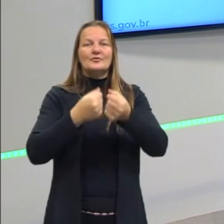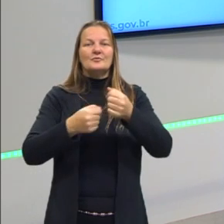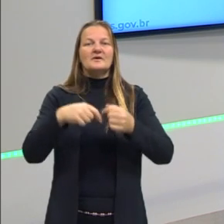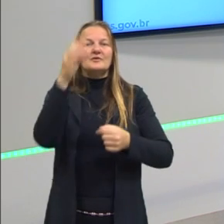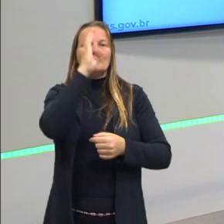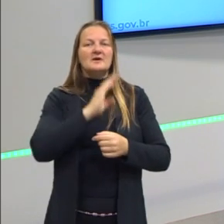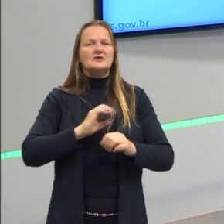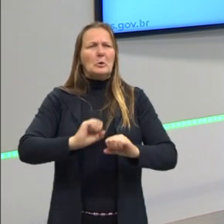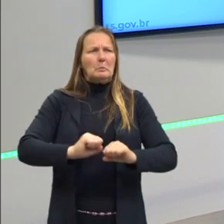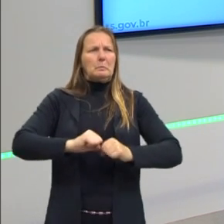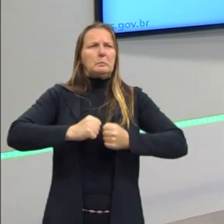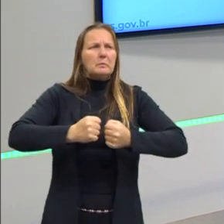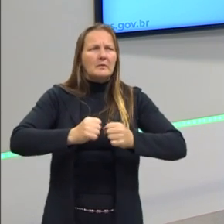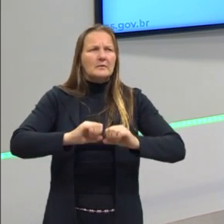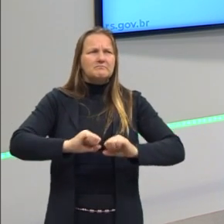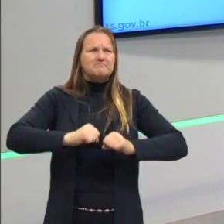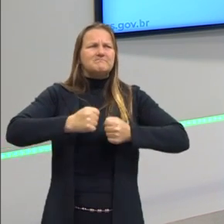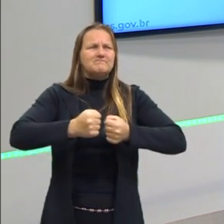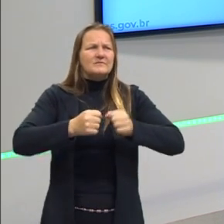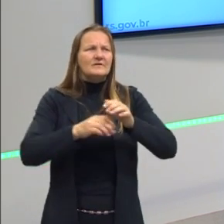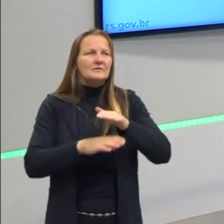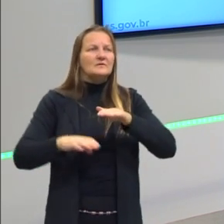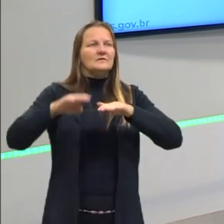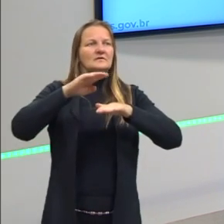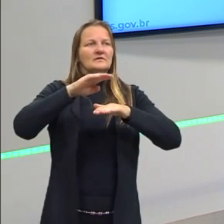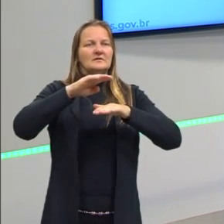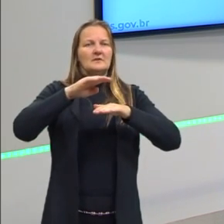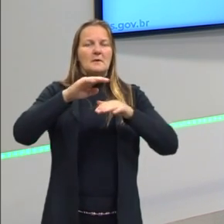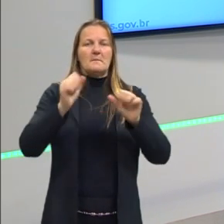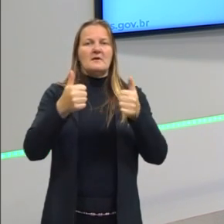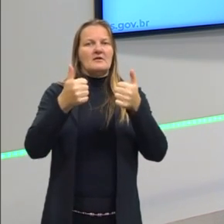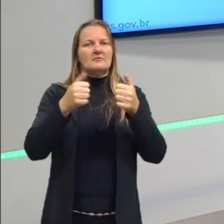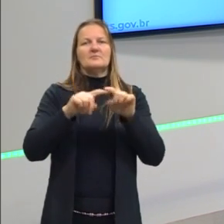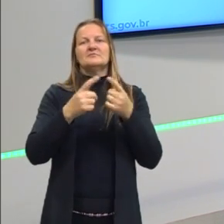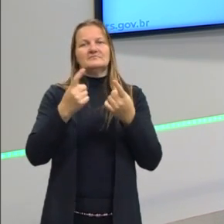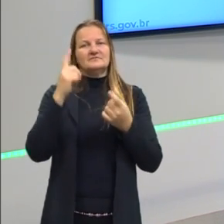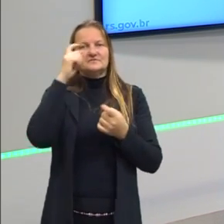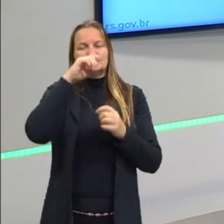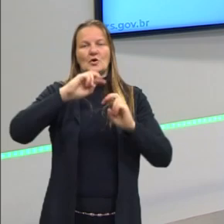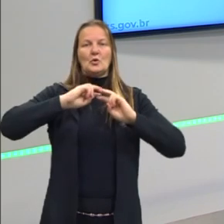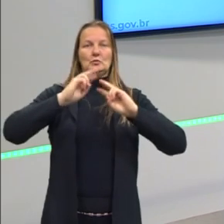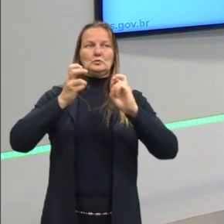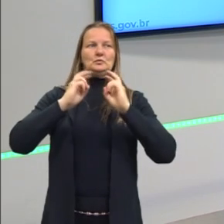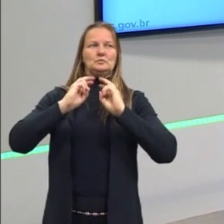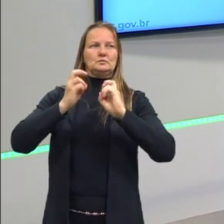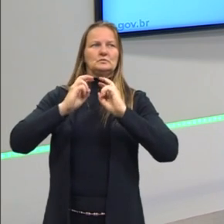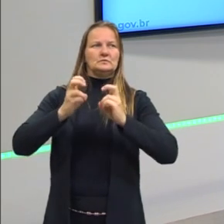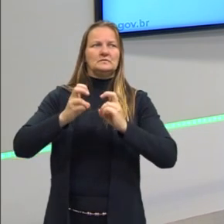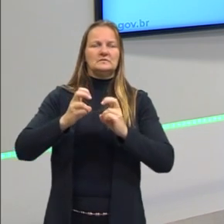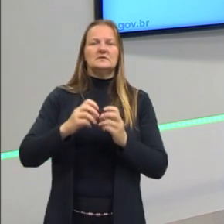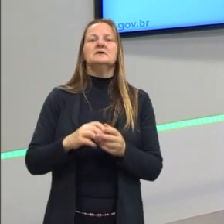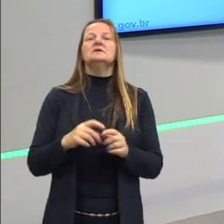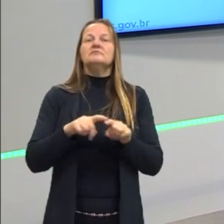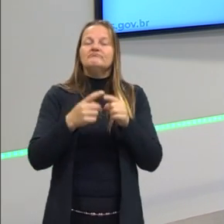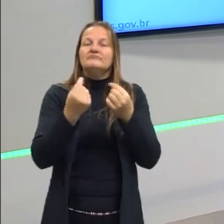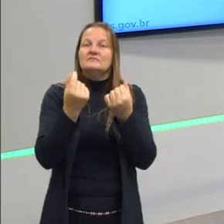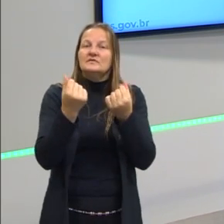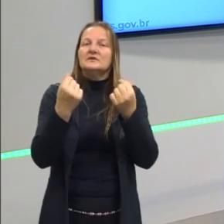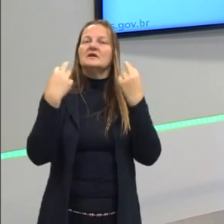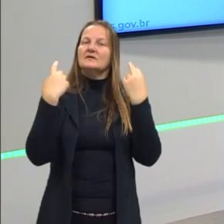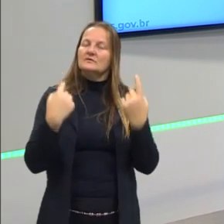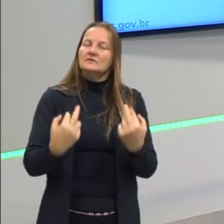até hoje, de certa forma, luta para sair, para ser um país que não é só explorado do ponto de vista das suas riquezas